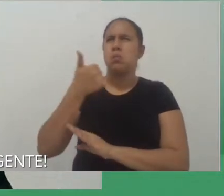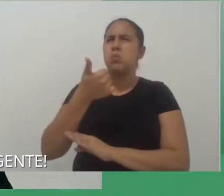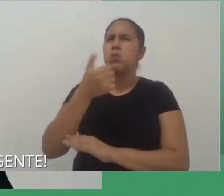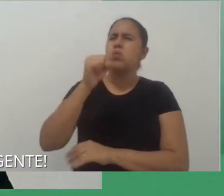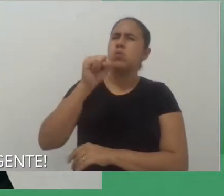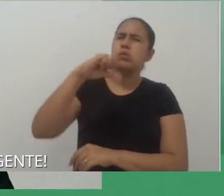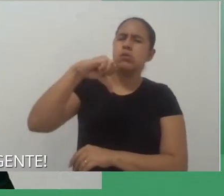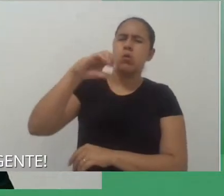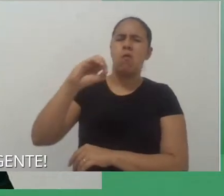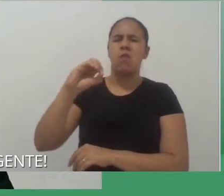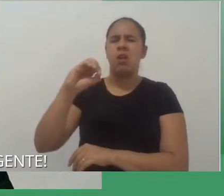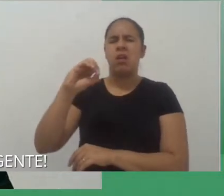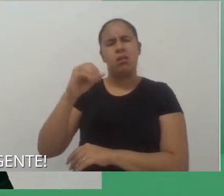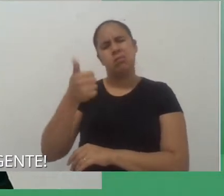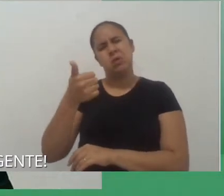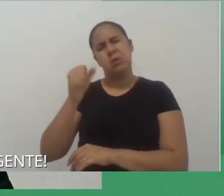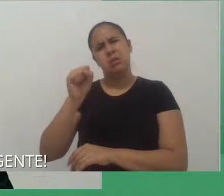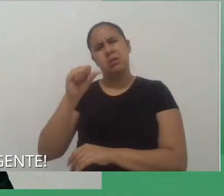coisa